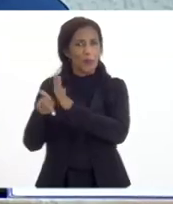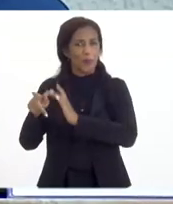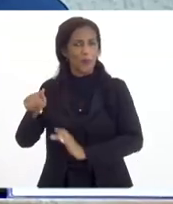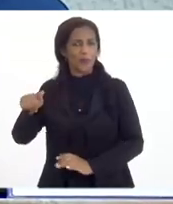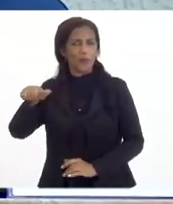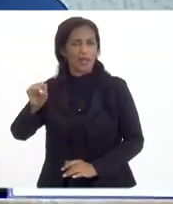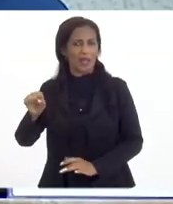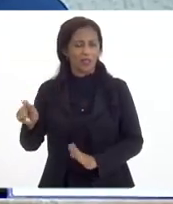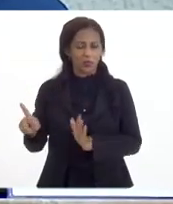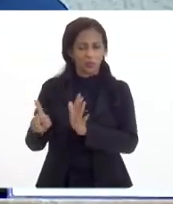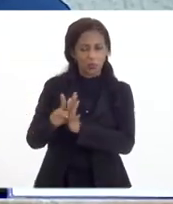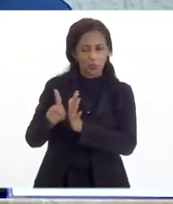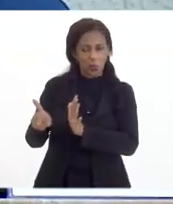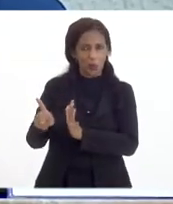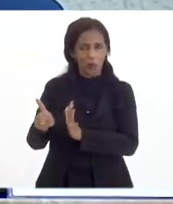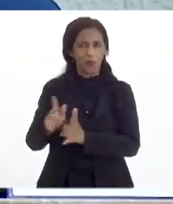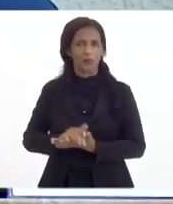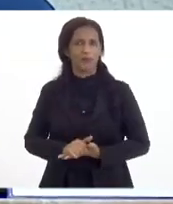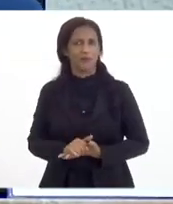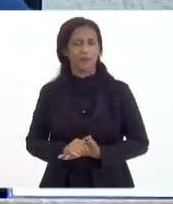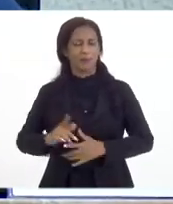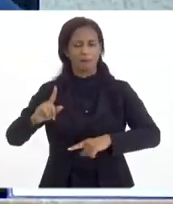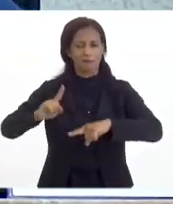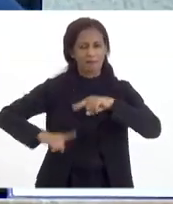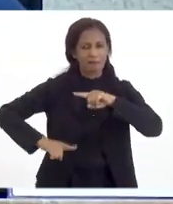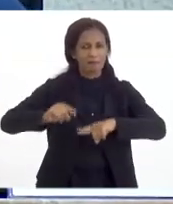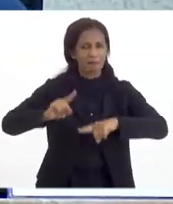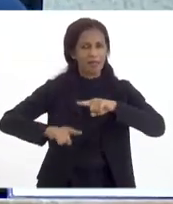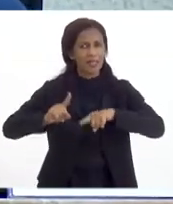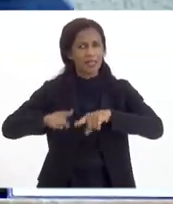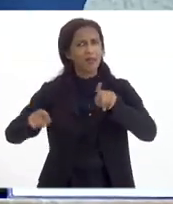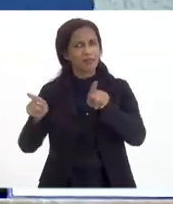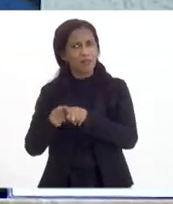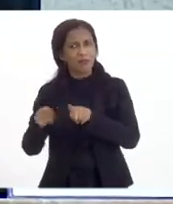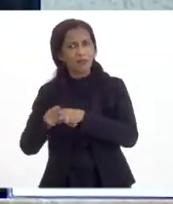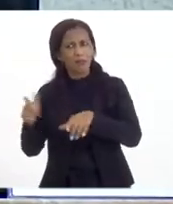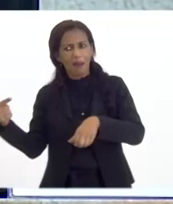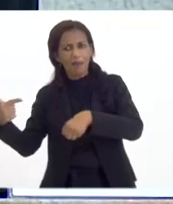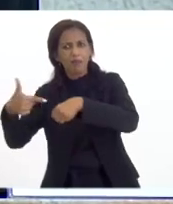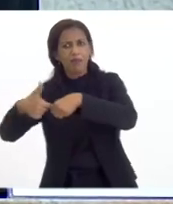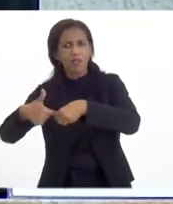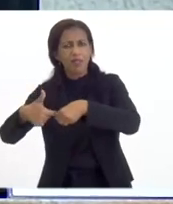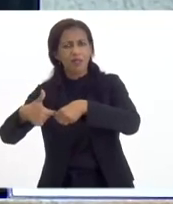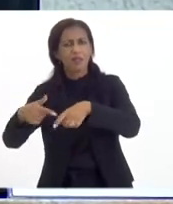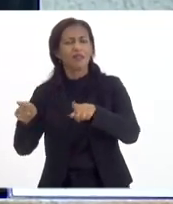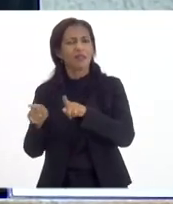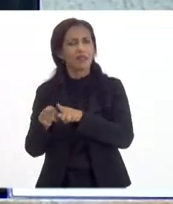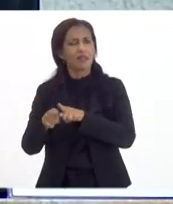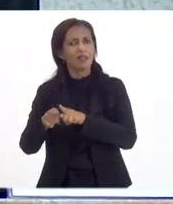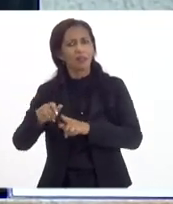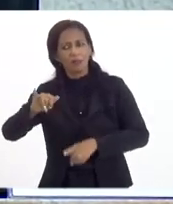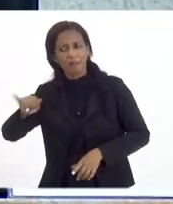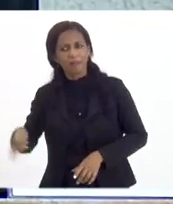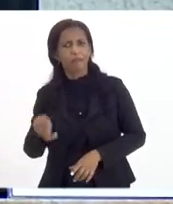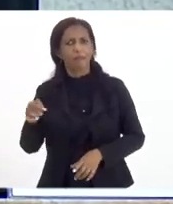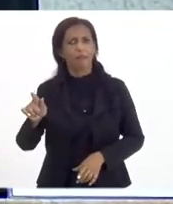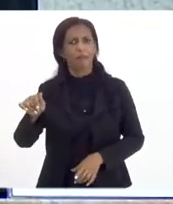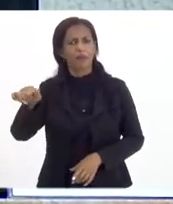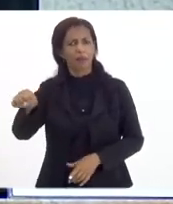para polímeros, matéria-prima inclusive para gasolina, porque é um subproduto desse gás.